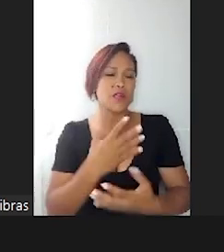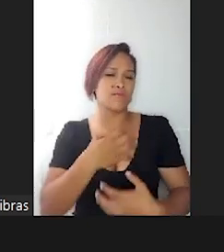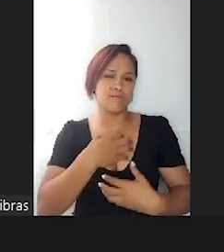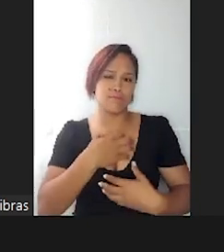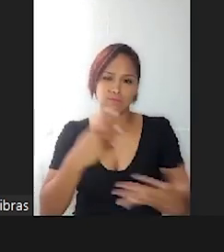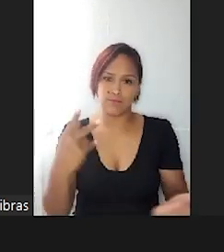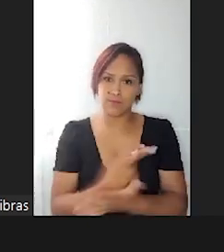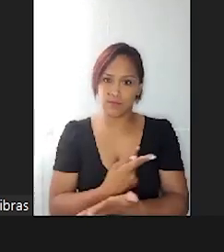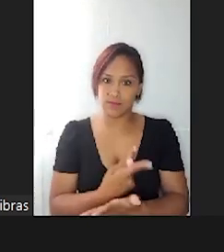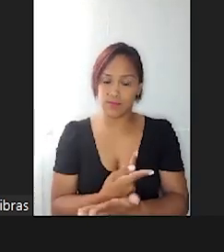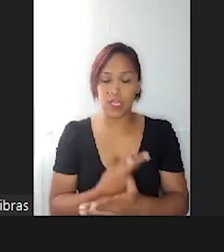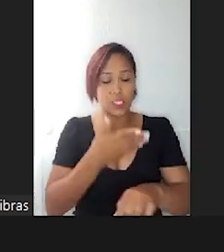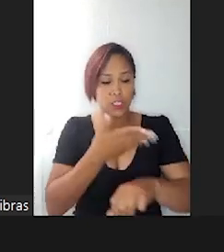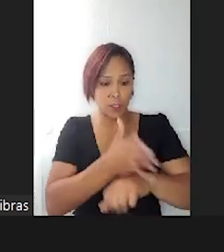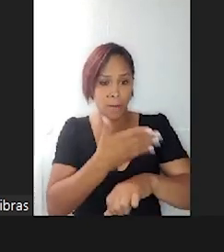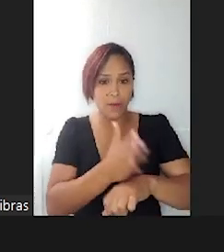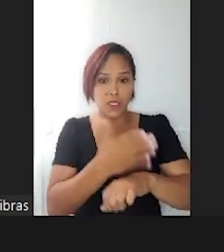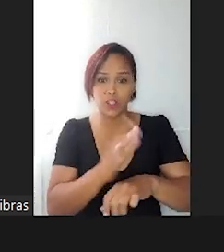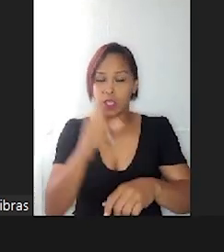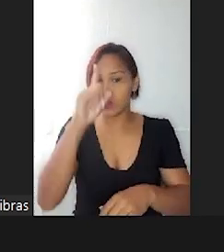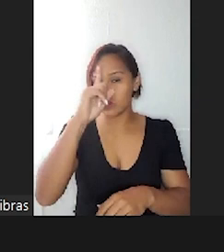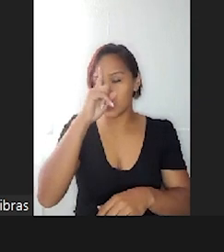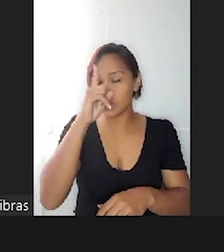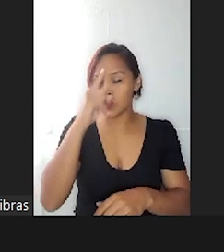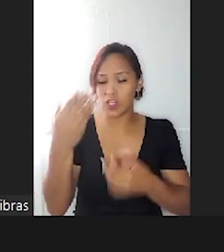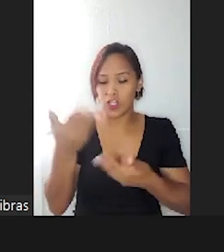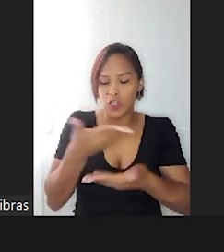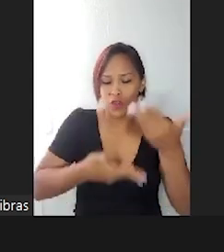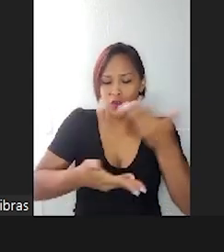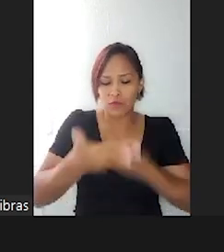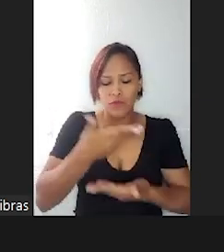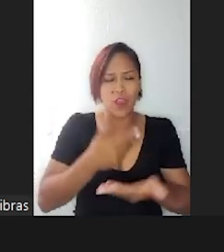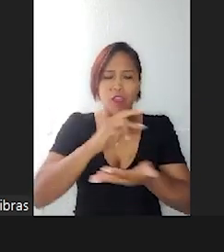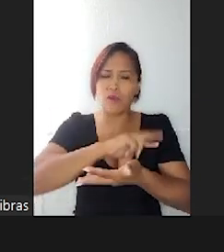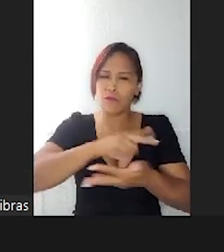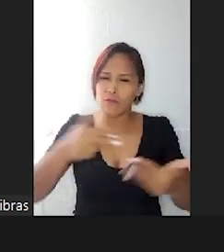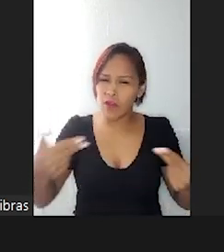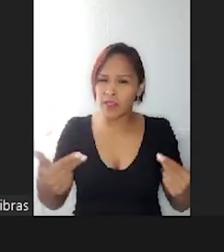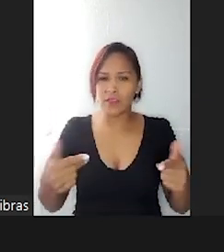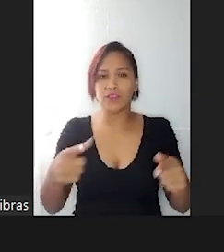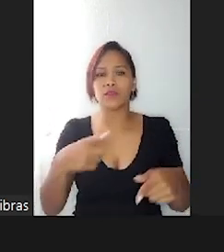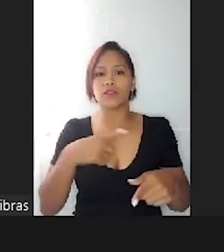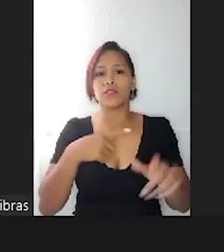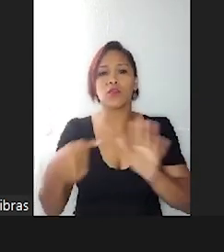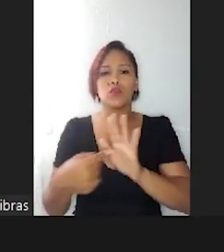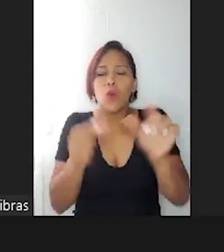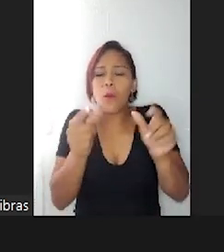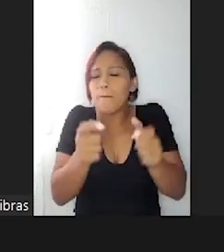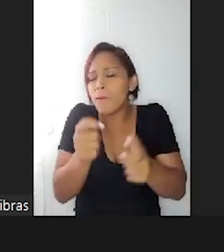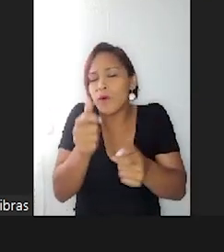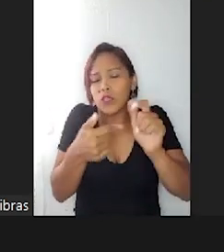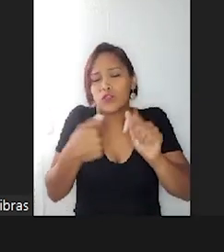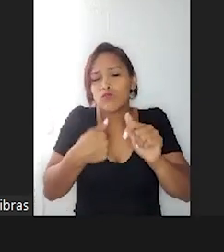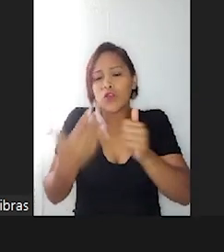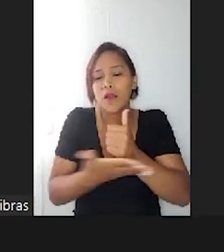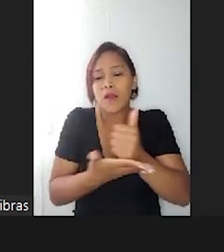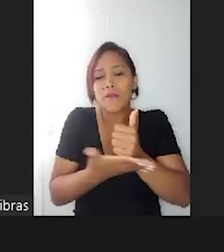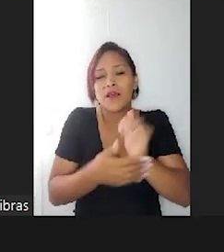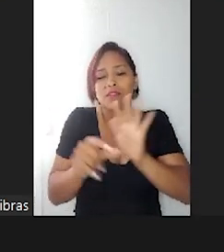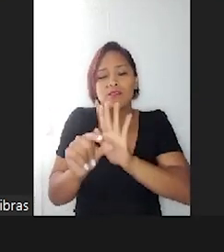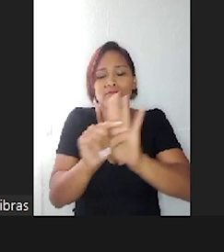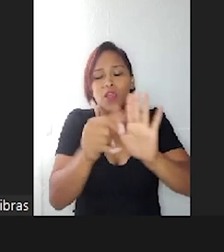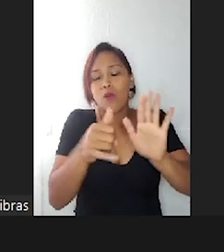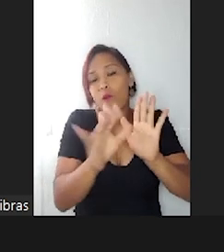exercer no nosso dia a dia. Muitas formas. Eu trouxe aqui um pouquinho que é a base, que é o que a gente pode